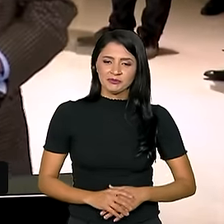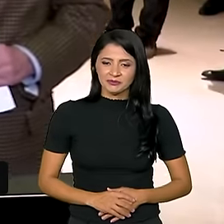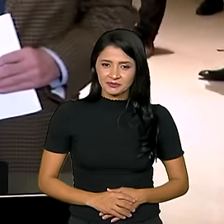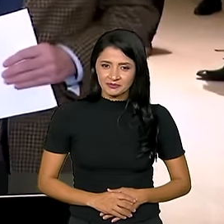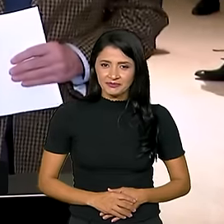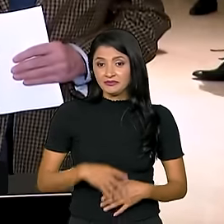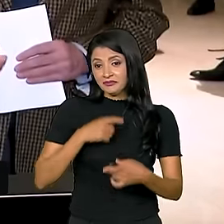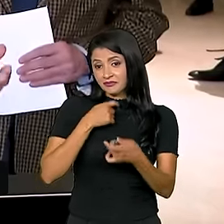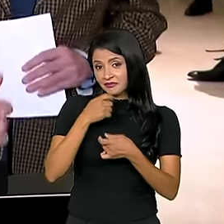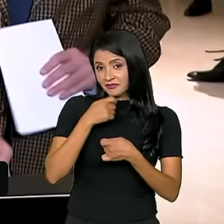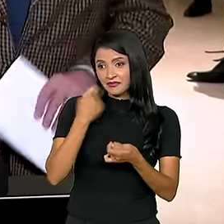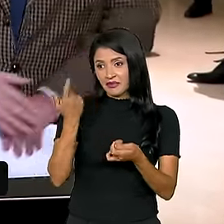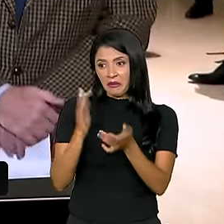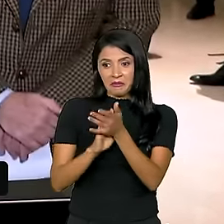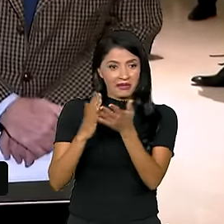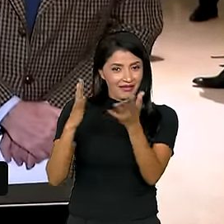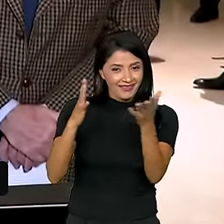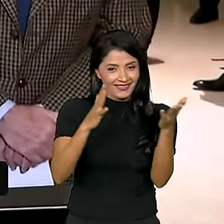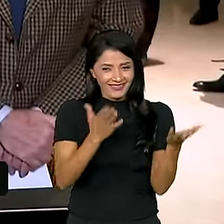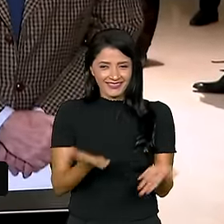Jornalista não bate palco, então.